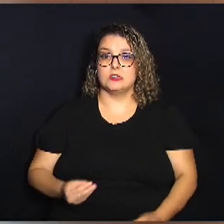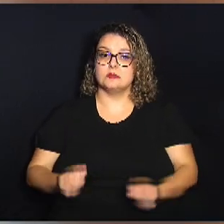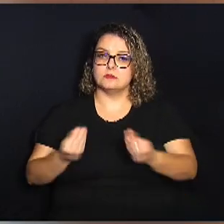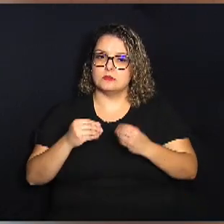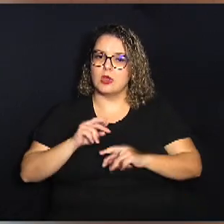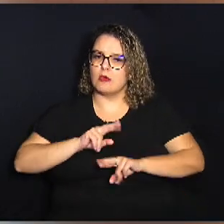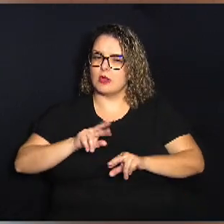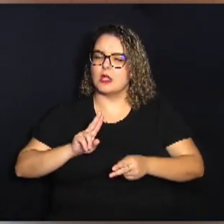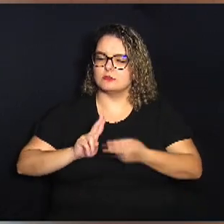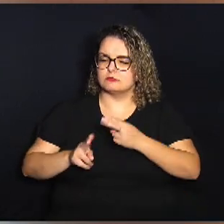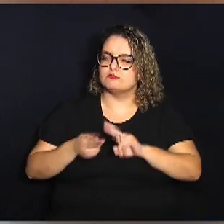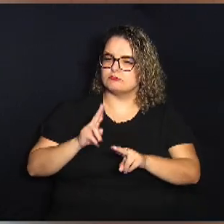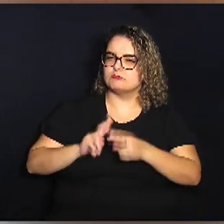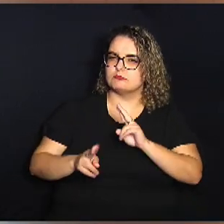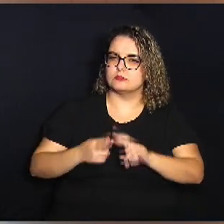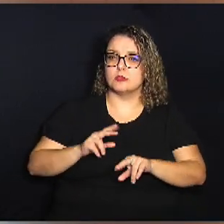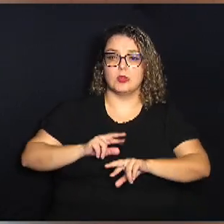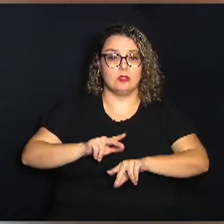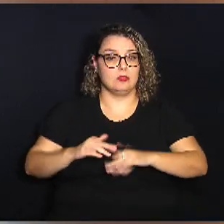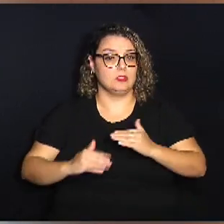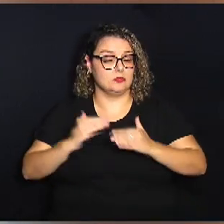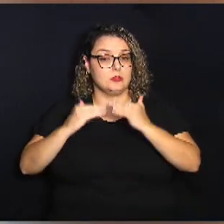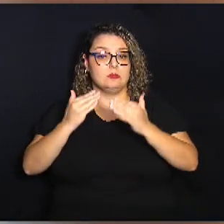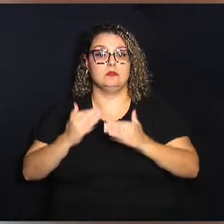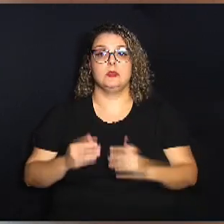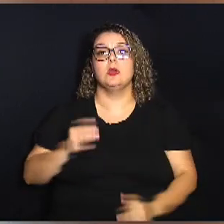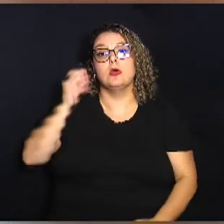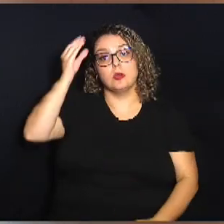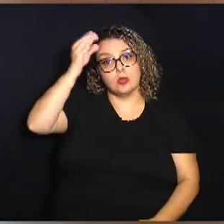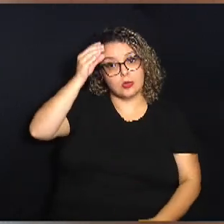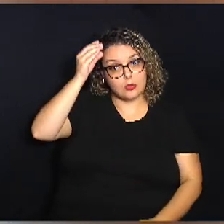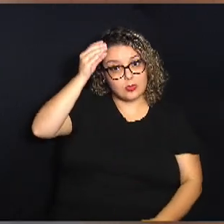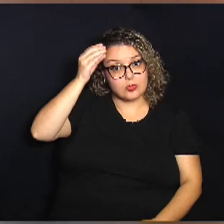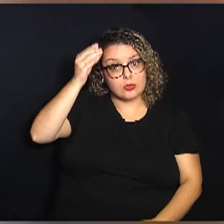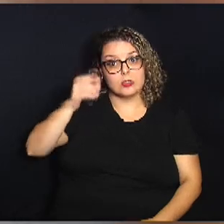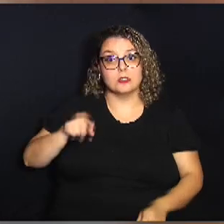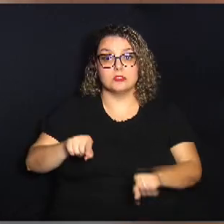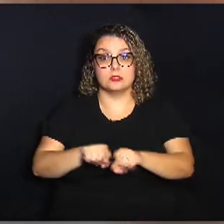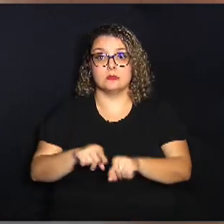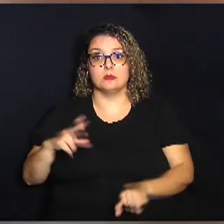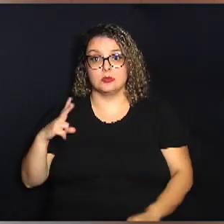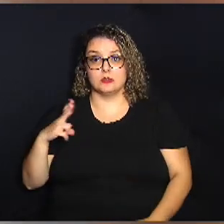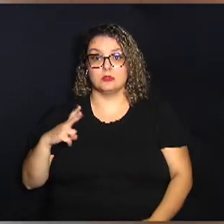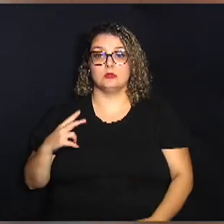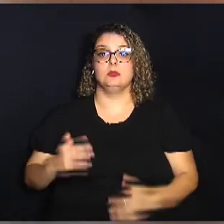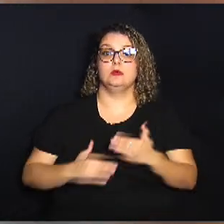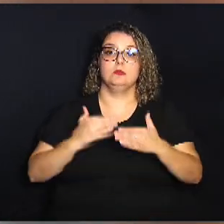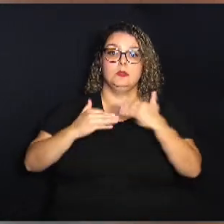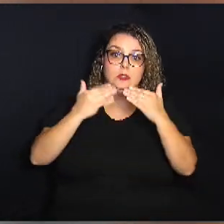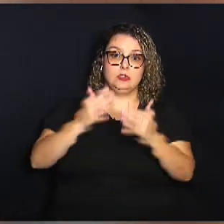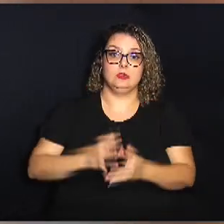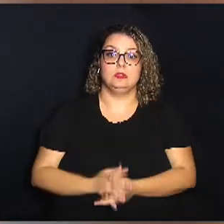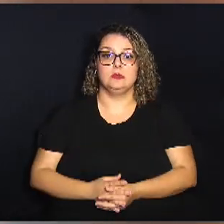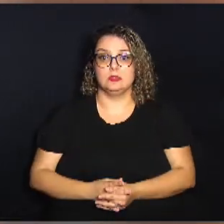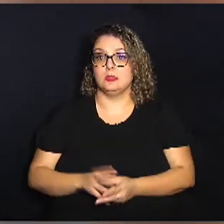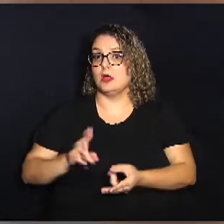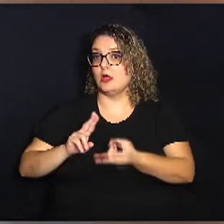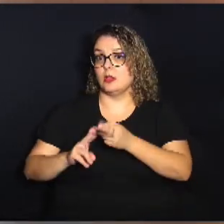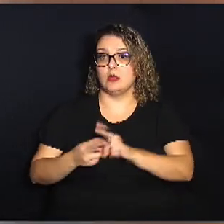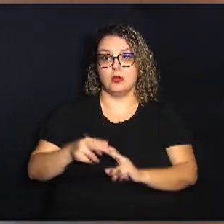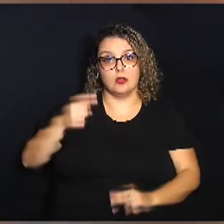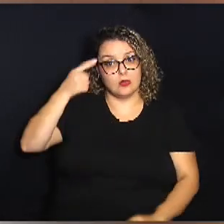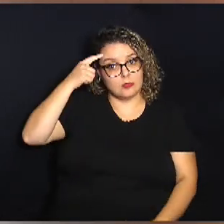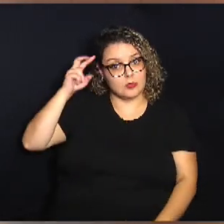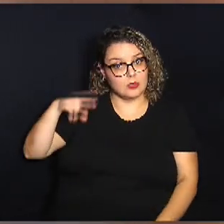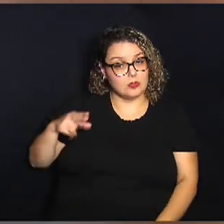habilidades promovem diversas habilidades tanto cognitivas quanto pessoais. Promovem habilidades como raciocínio